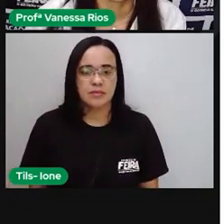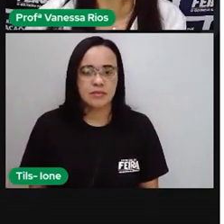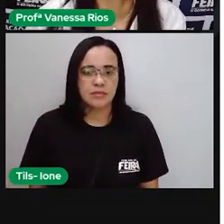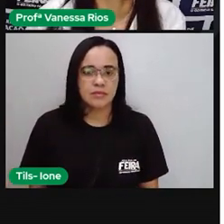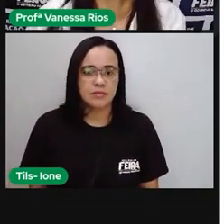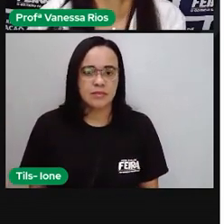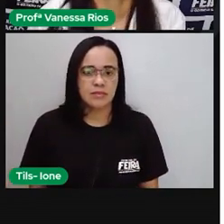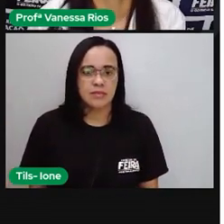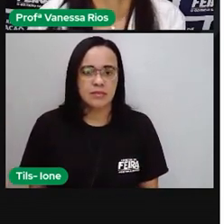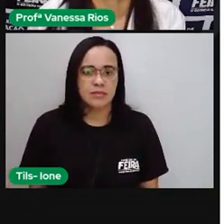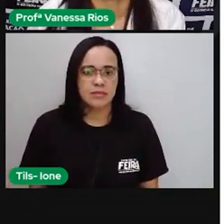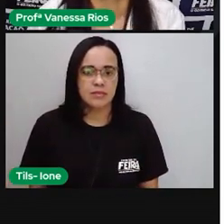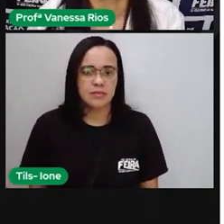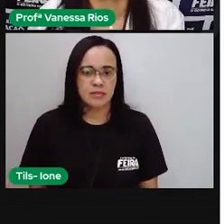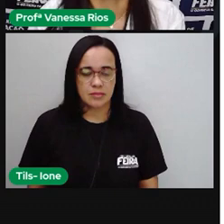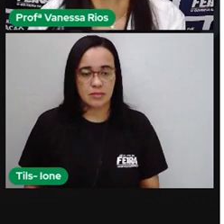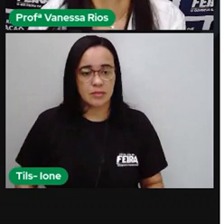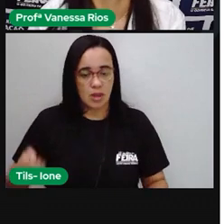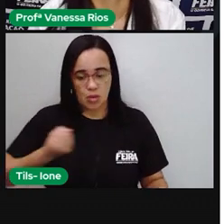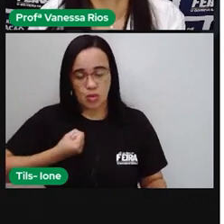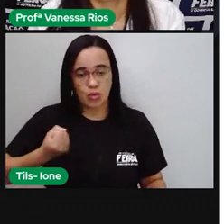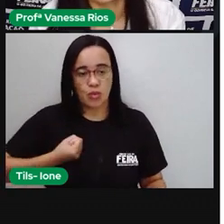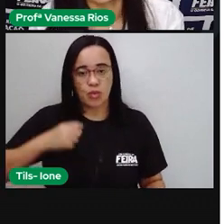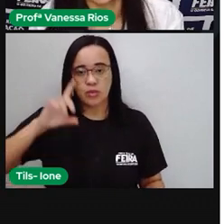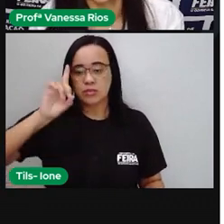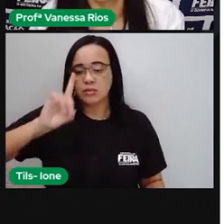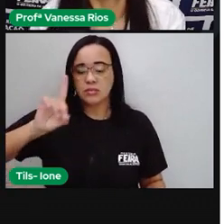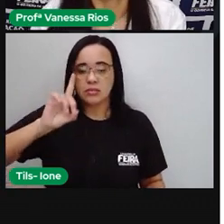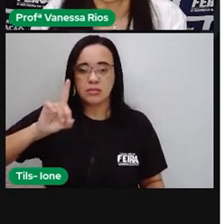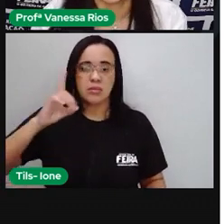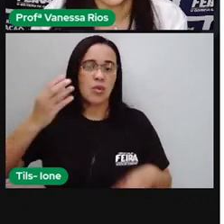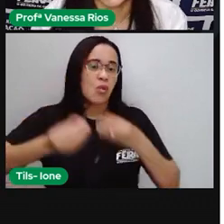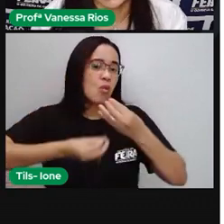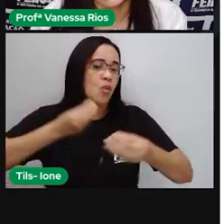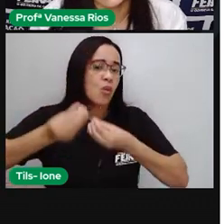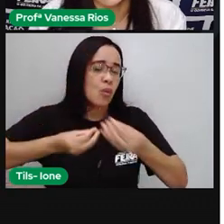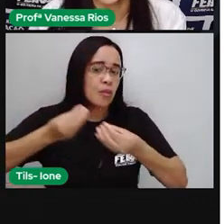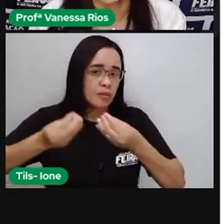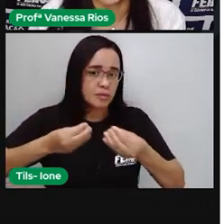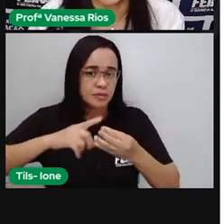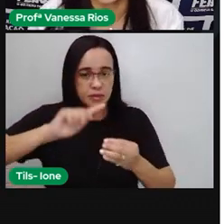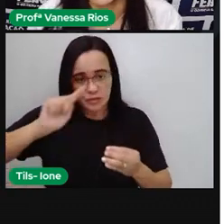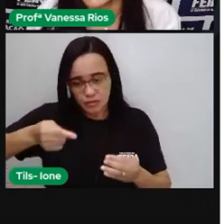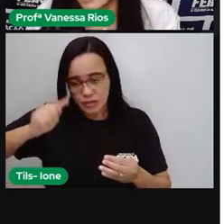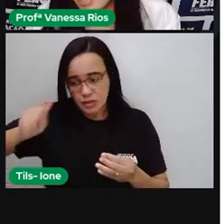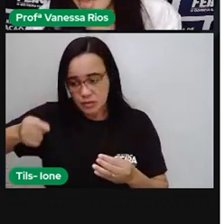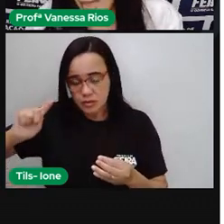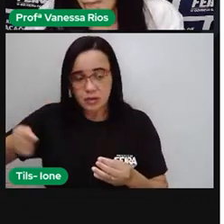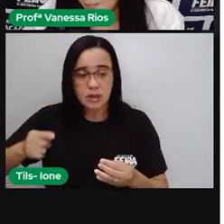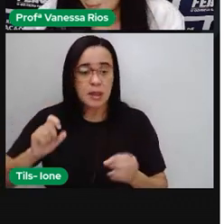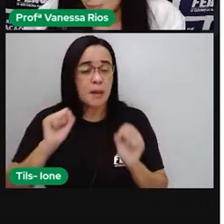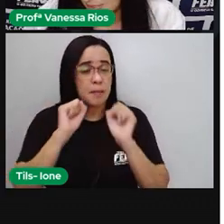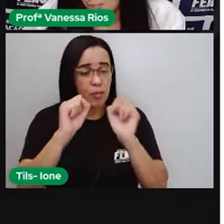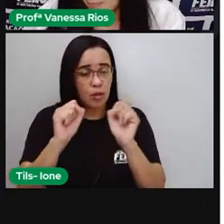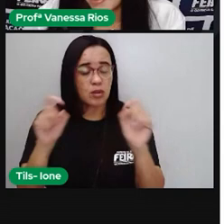E aí, os números decimais, além de tudo isso, né? Por conter essas vírgulas, eles também podem ser